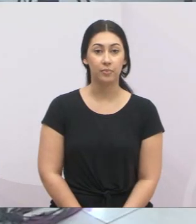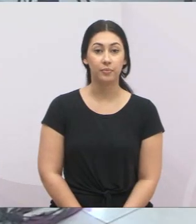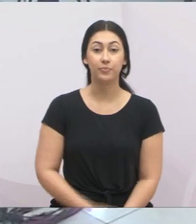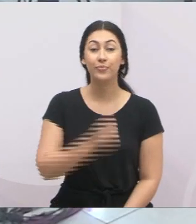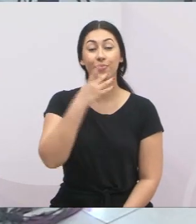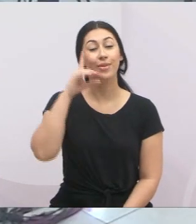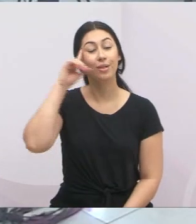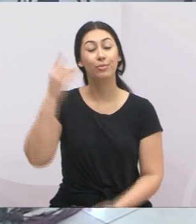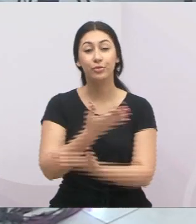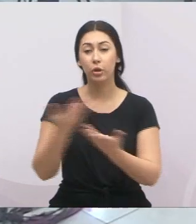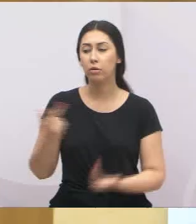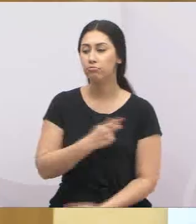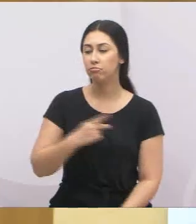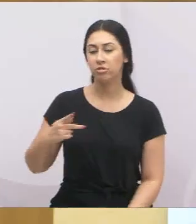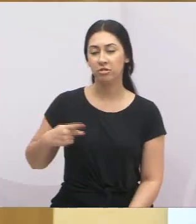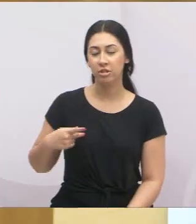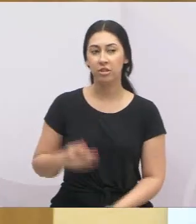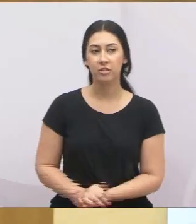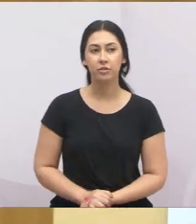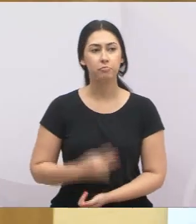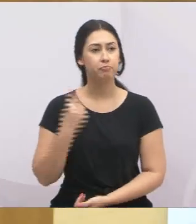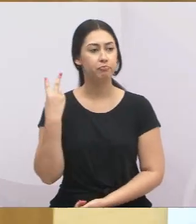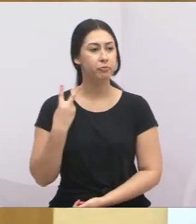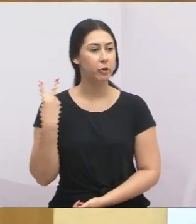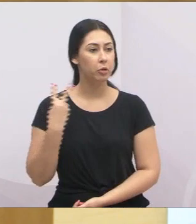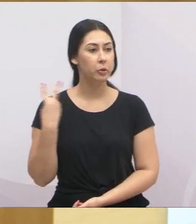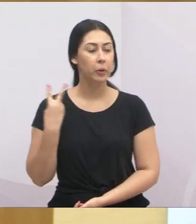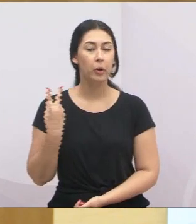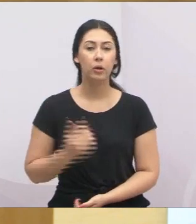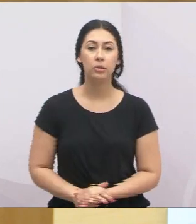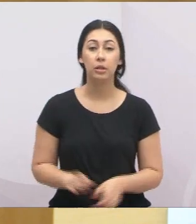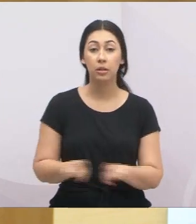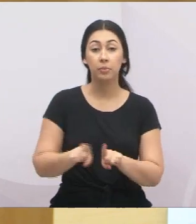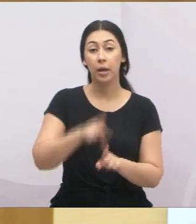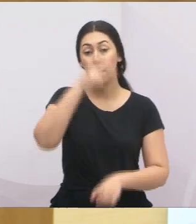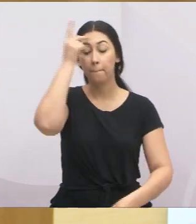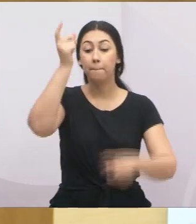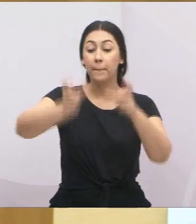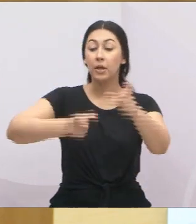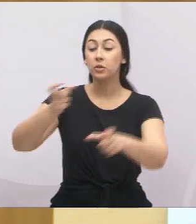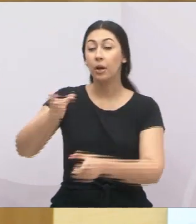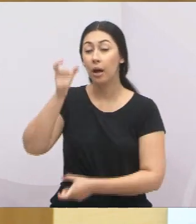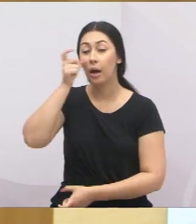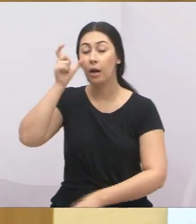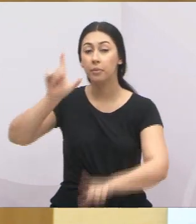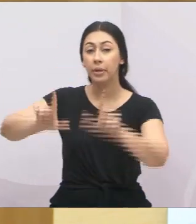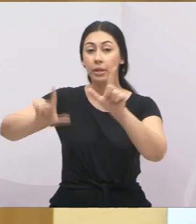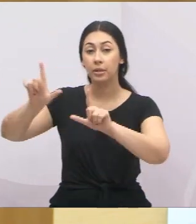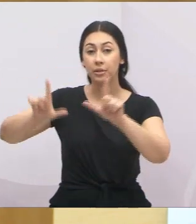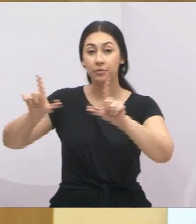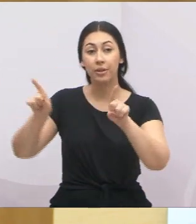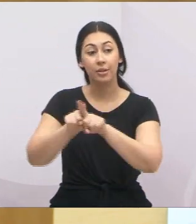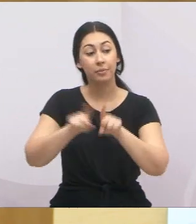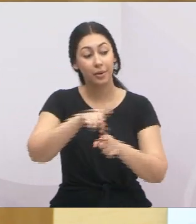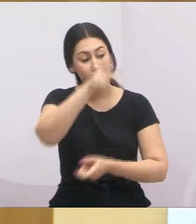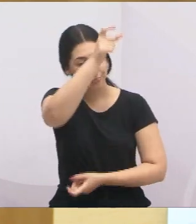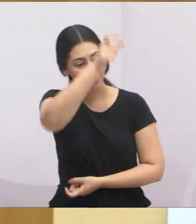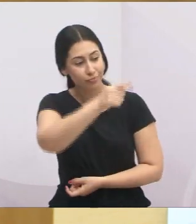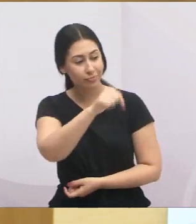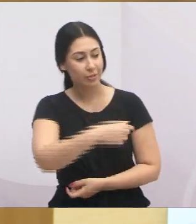Bom dia a todos, senhor presidente, novos vereadores, público que nos assiste pela TV Câmara, pessoal presente aqui.